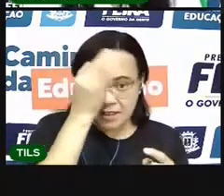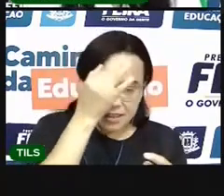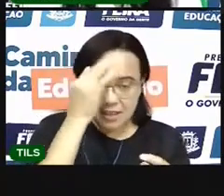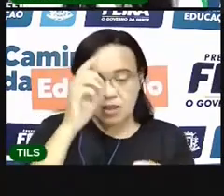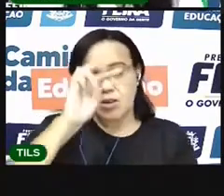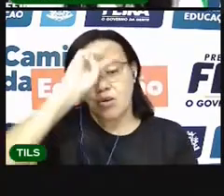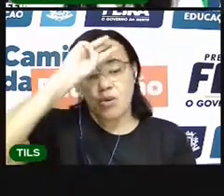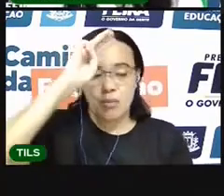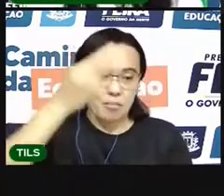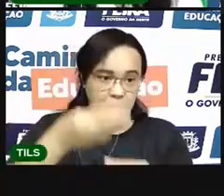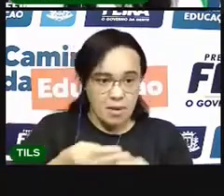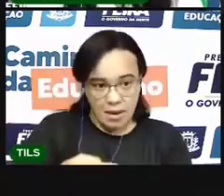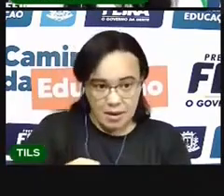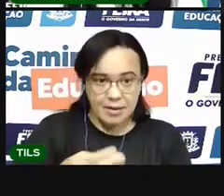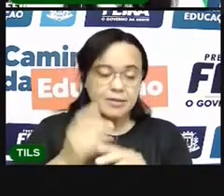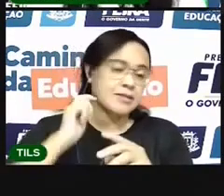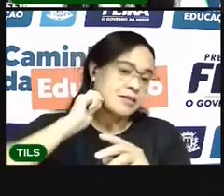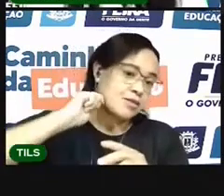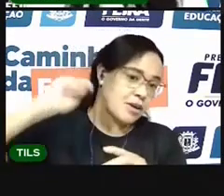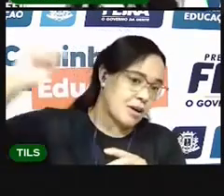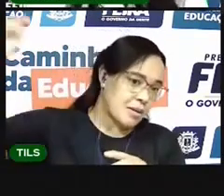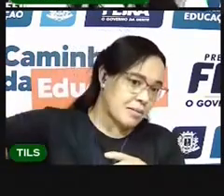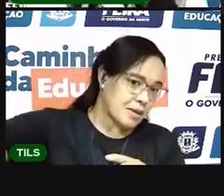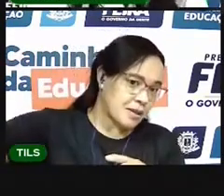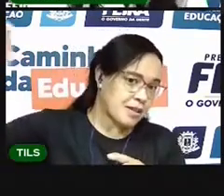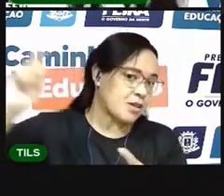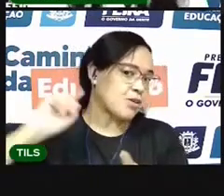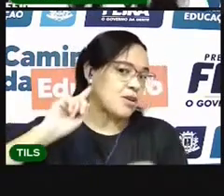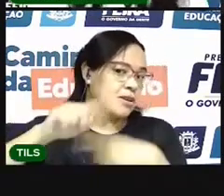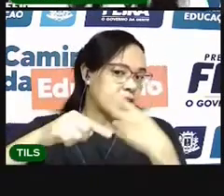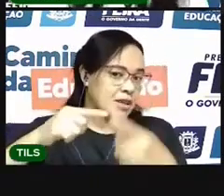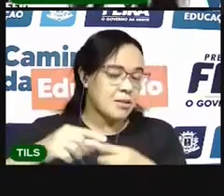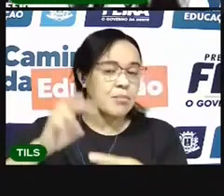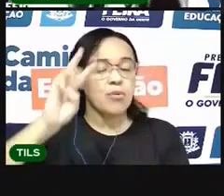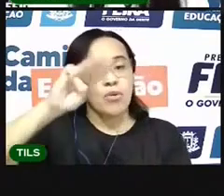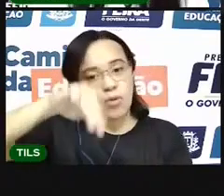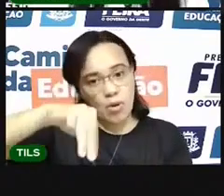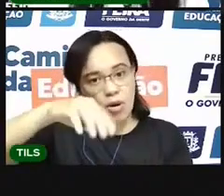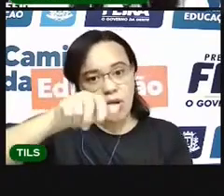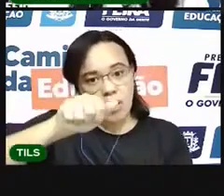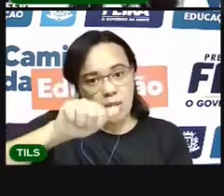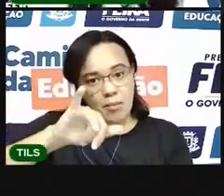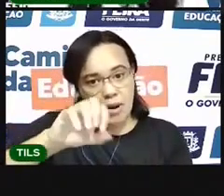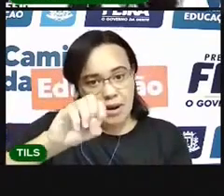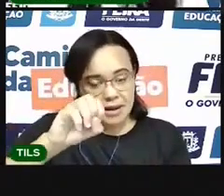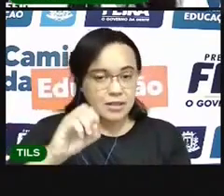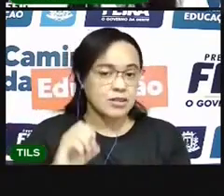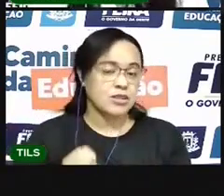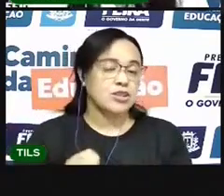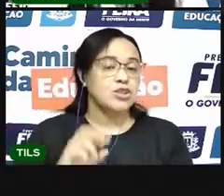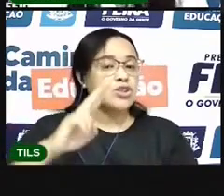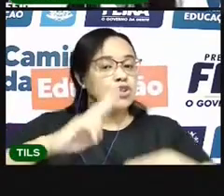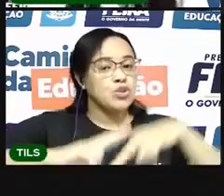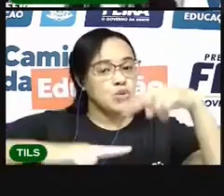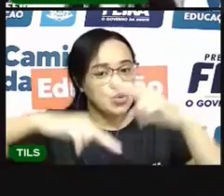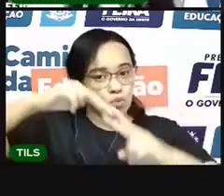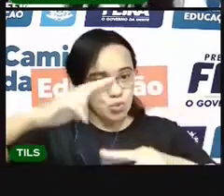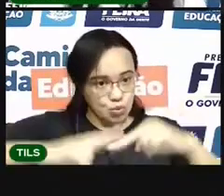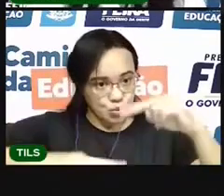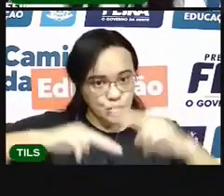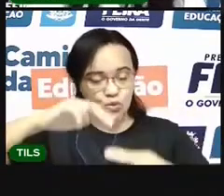março. Depois vem abril. Depois vem maio. Depois vem mês de junho.